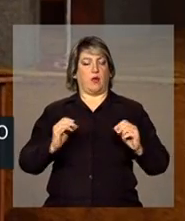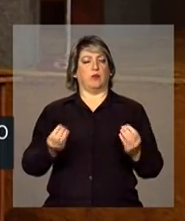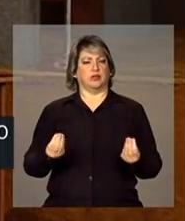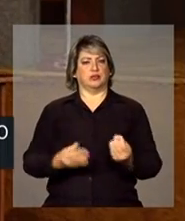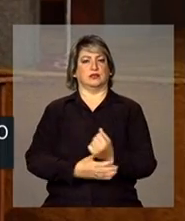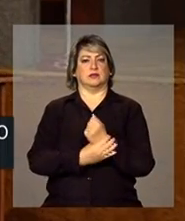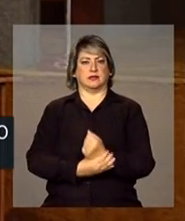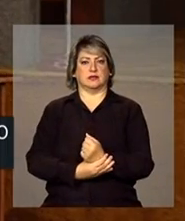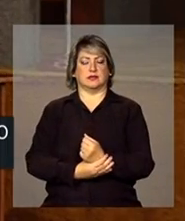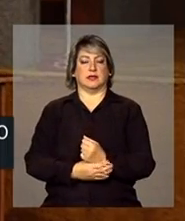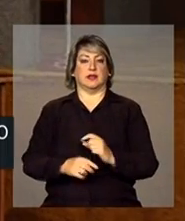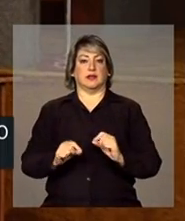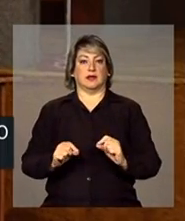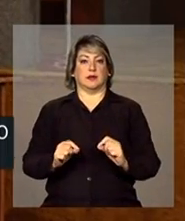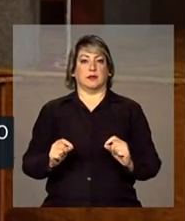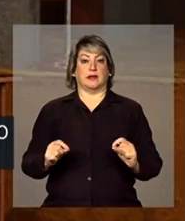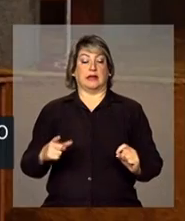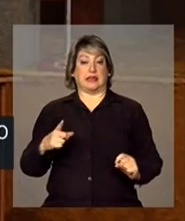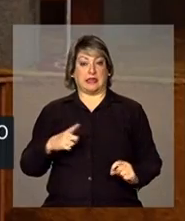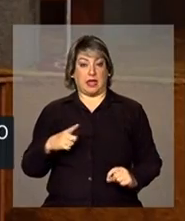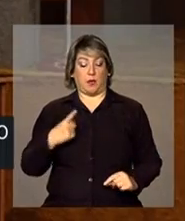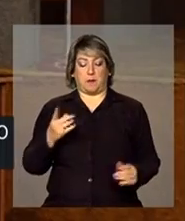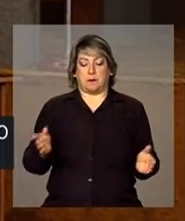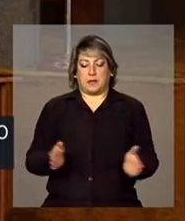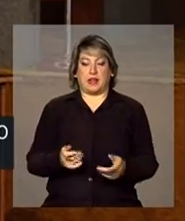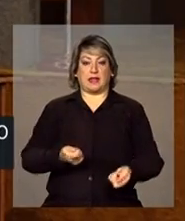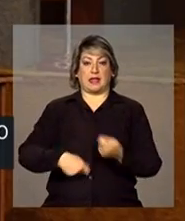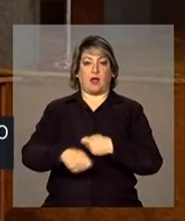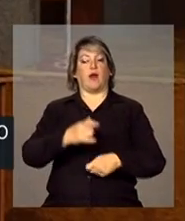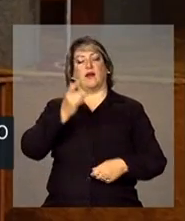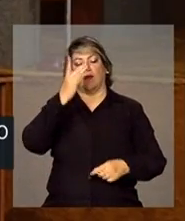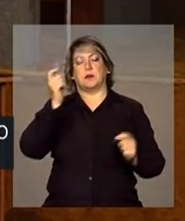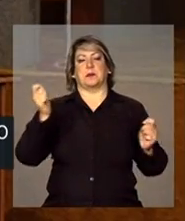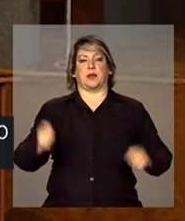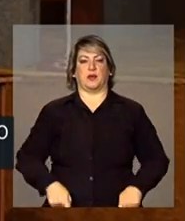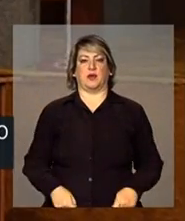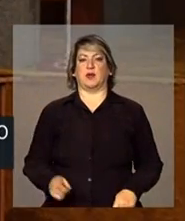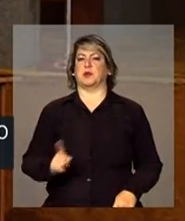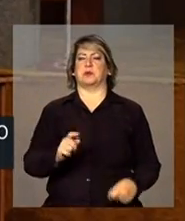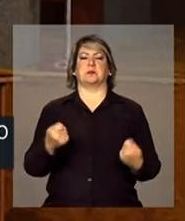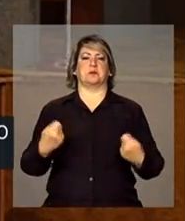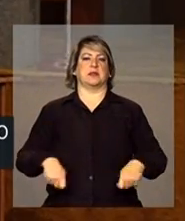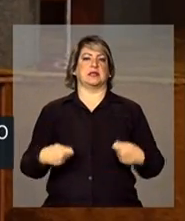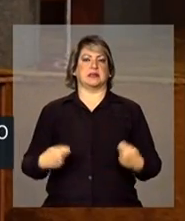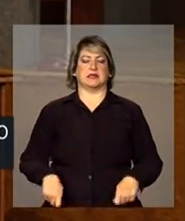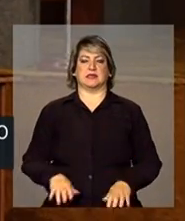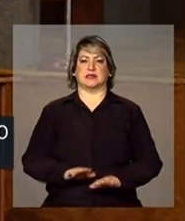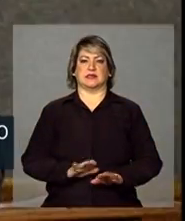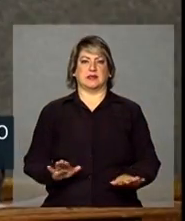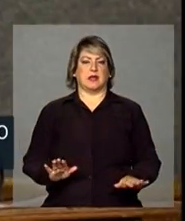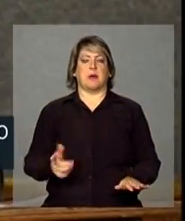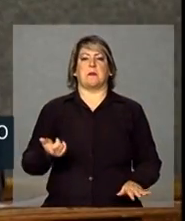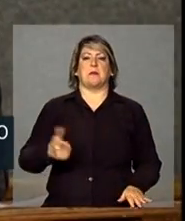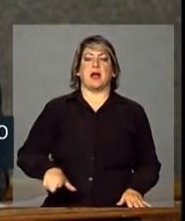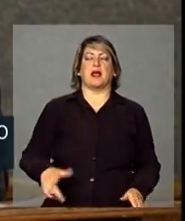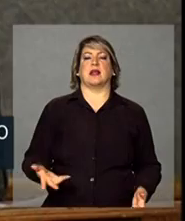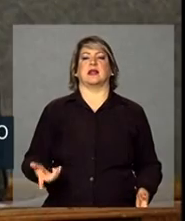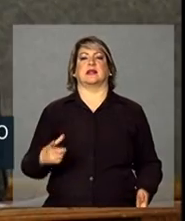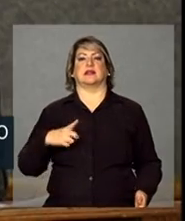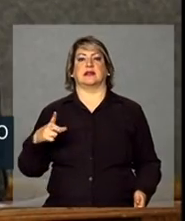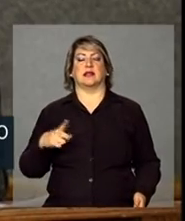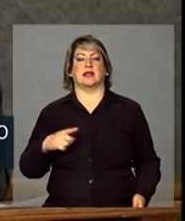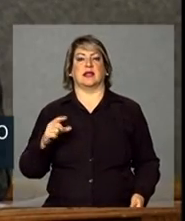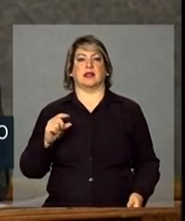pode-se ter um pequeno negócio nesse país, não é mais necessário que haja a